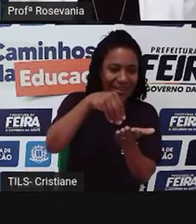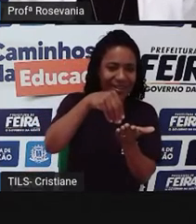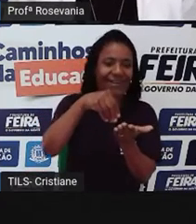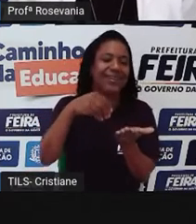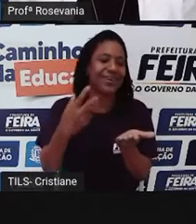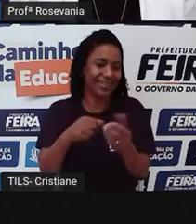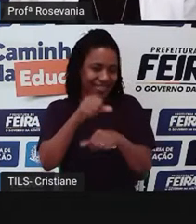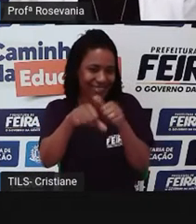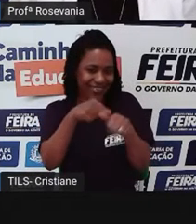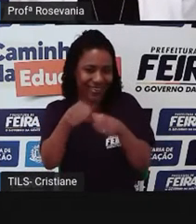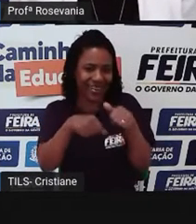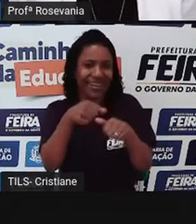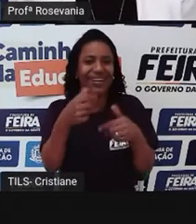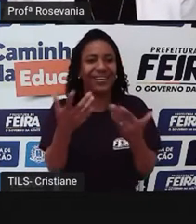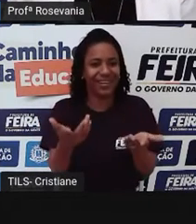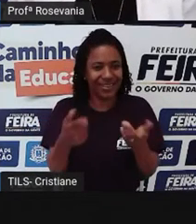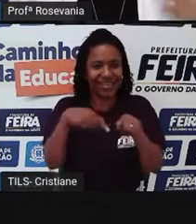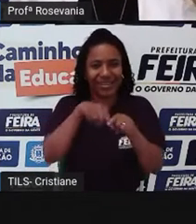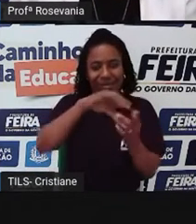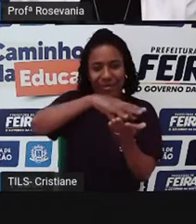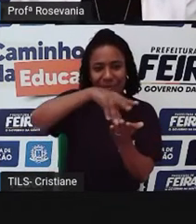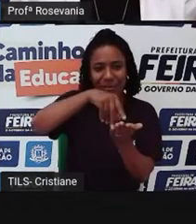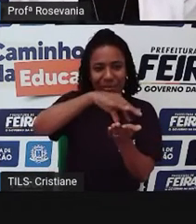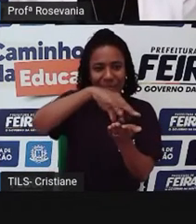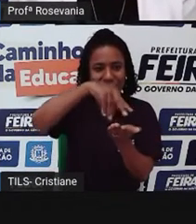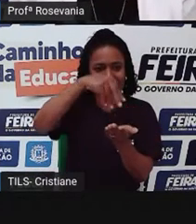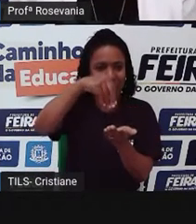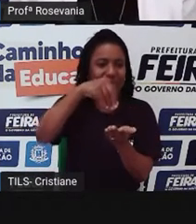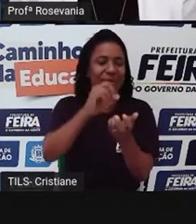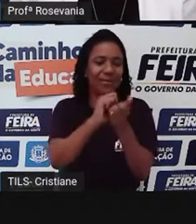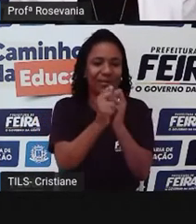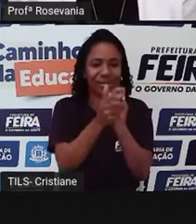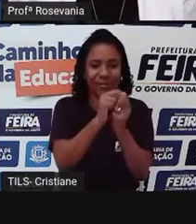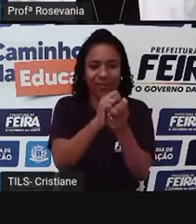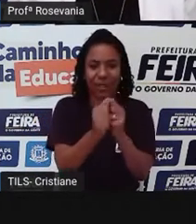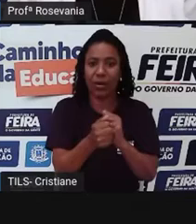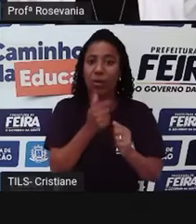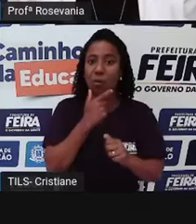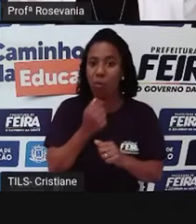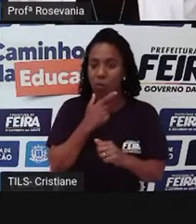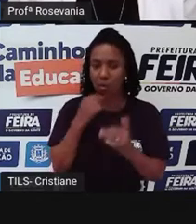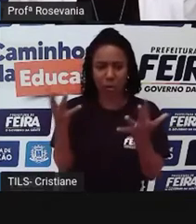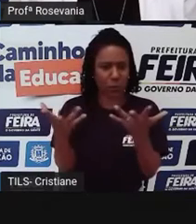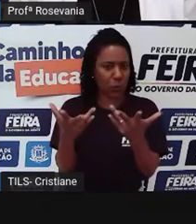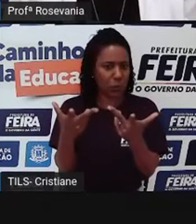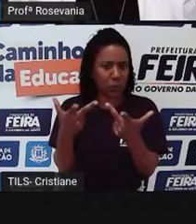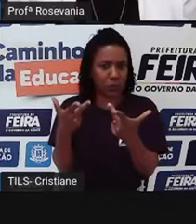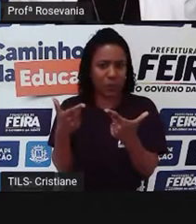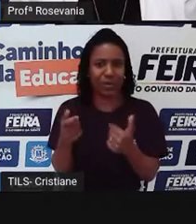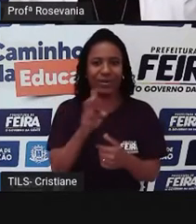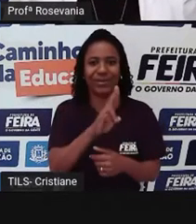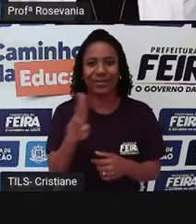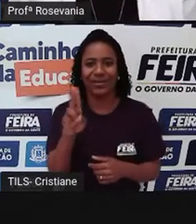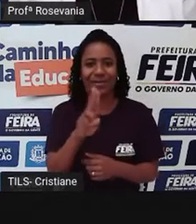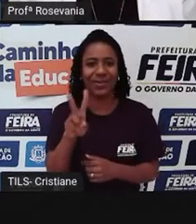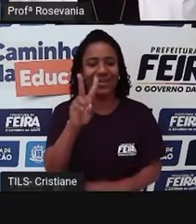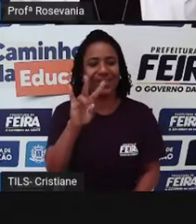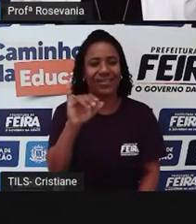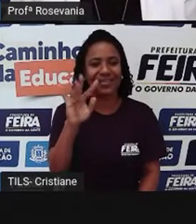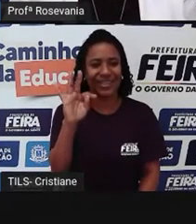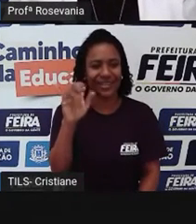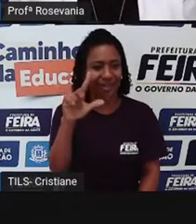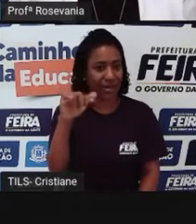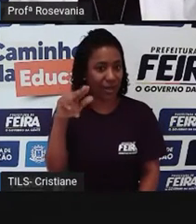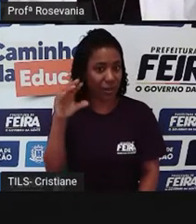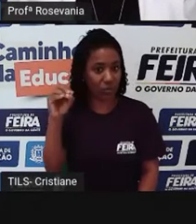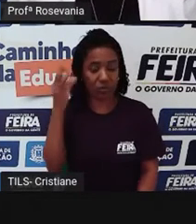né, inventadas por mestre Vidalim, extremamente, né, conhecido no mundo, nas redes de TA, nos utensílios de